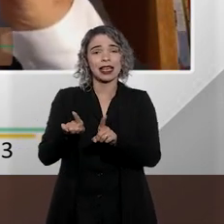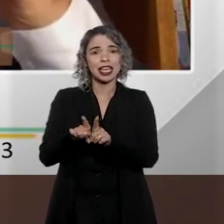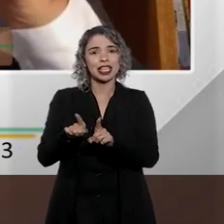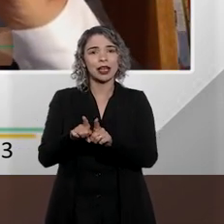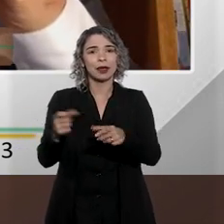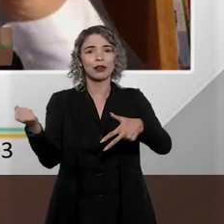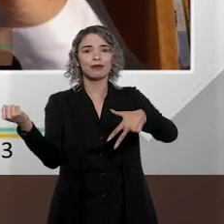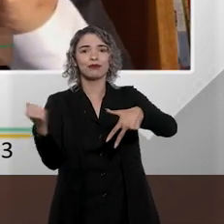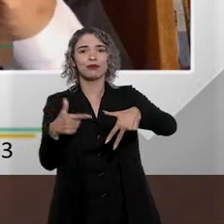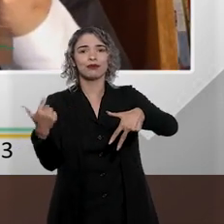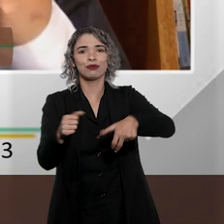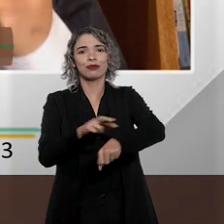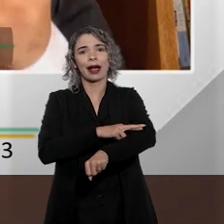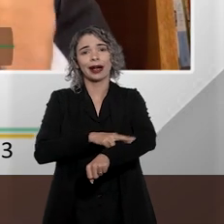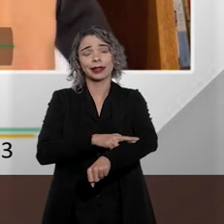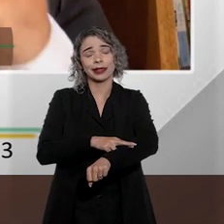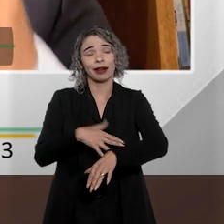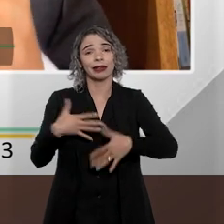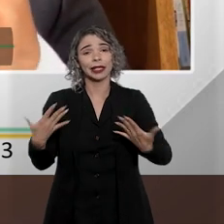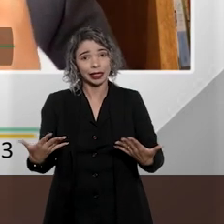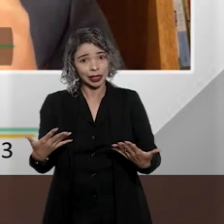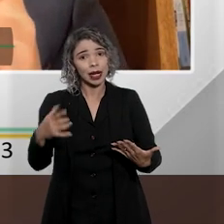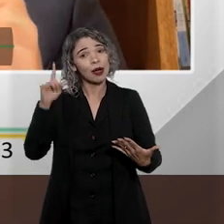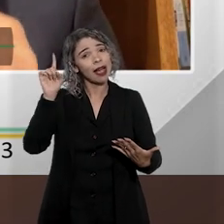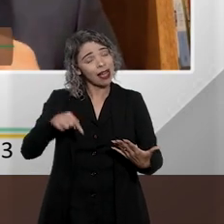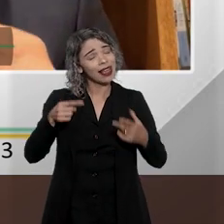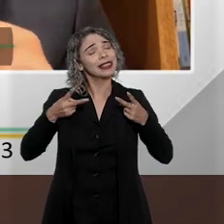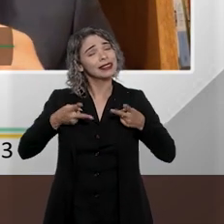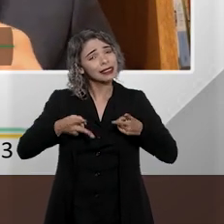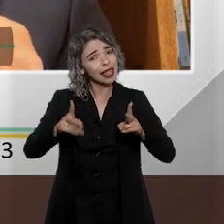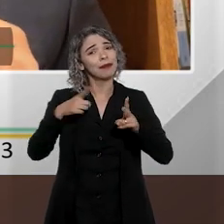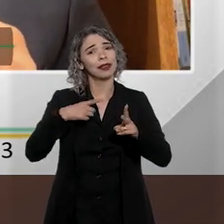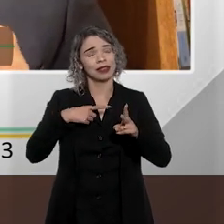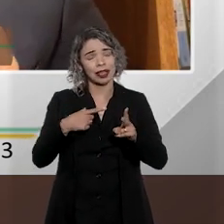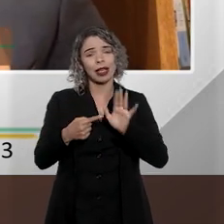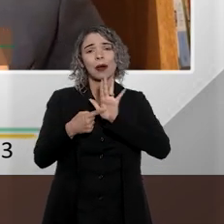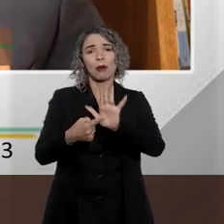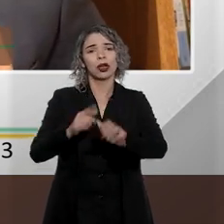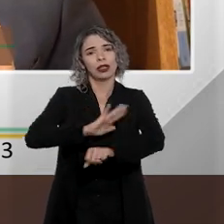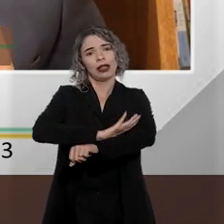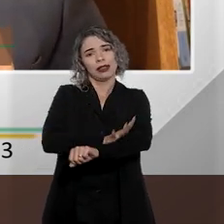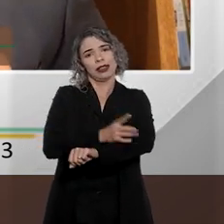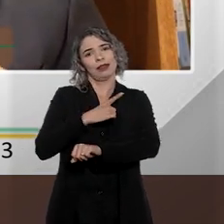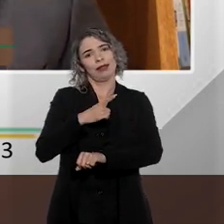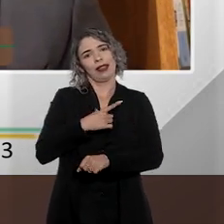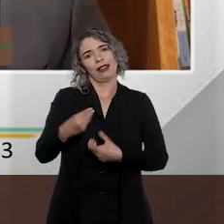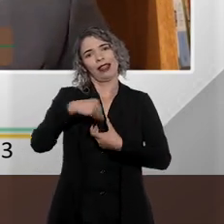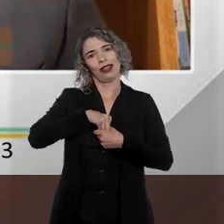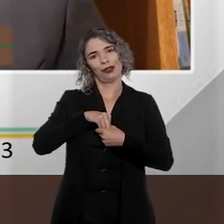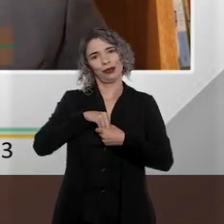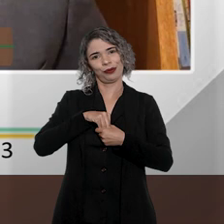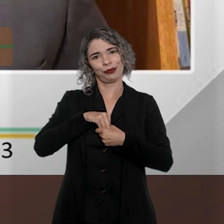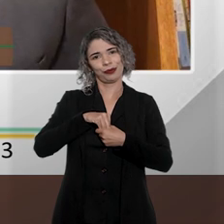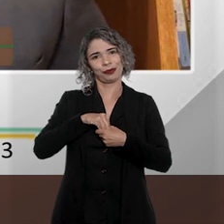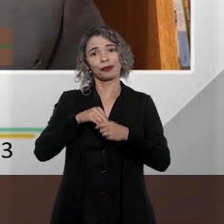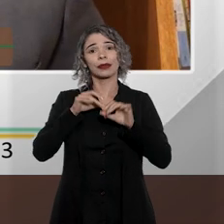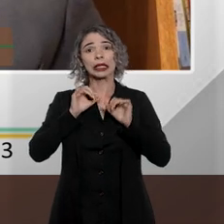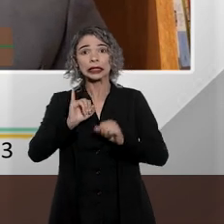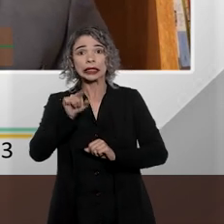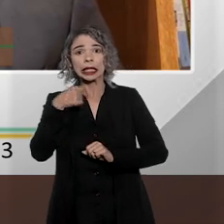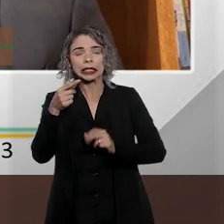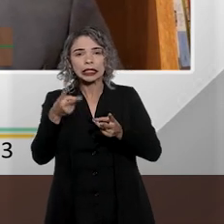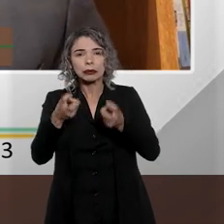injúria racial. Então a injúria racial, ela é e sempre foi manifestação de racismo. Todo mundo, quando a gente vê